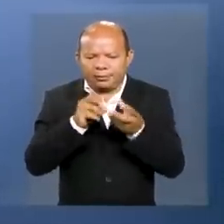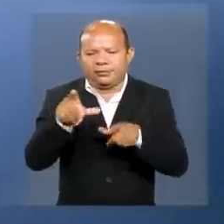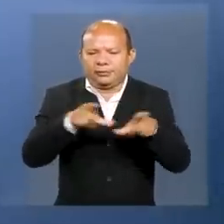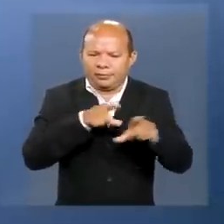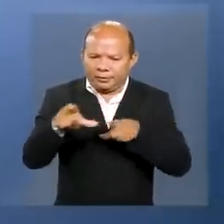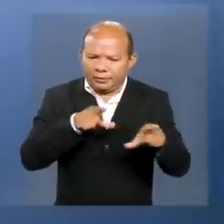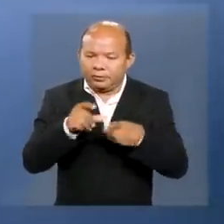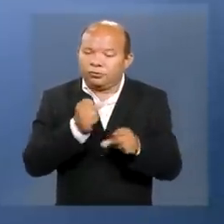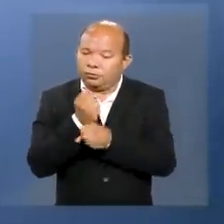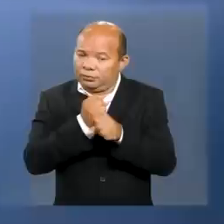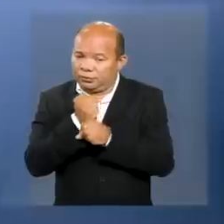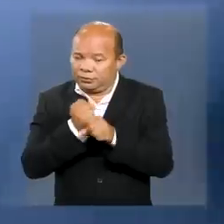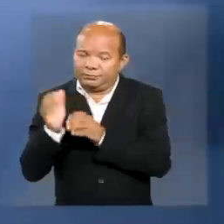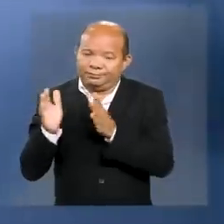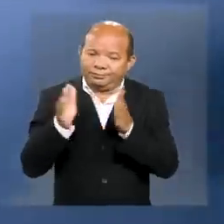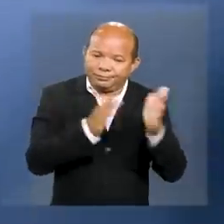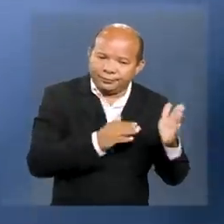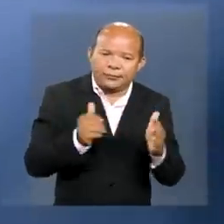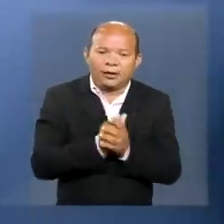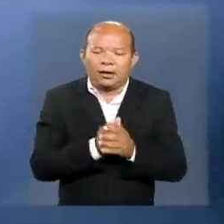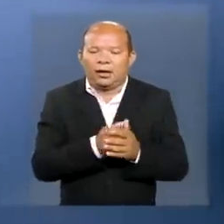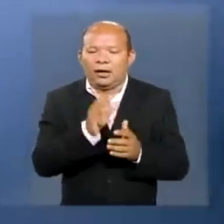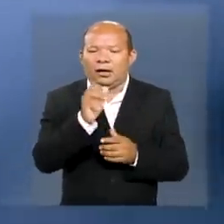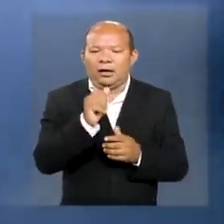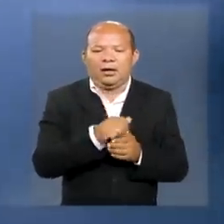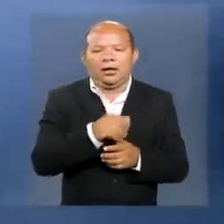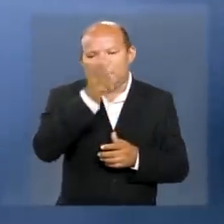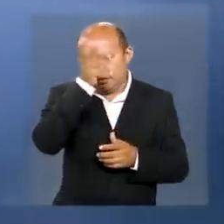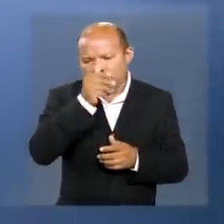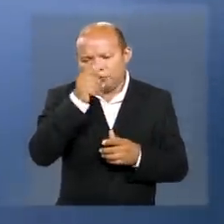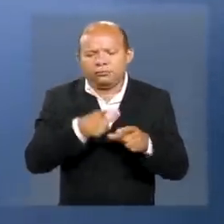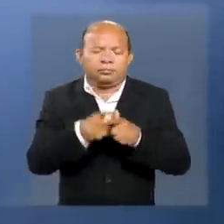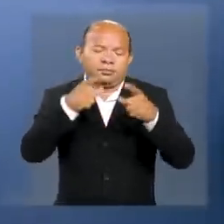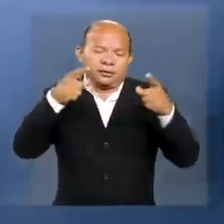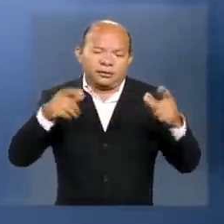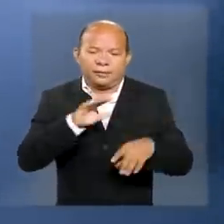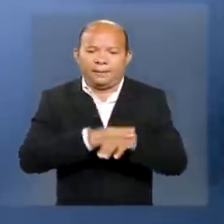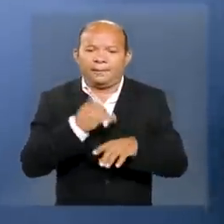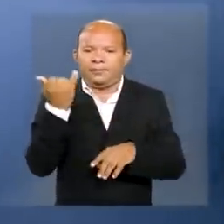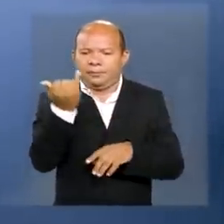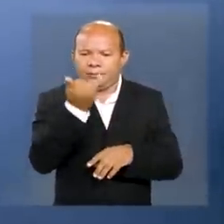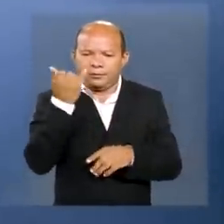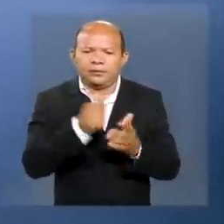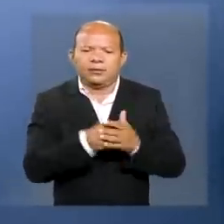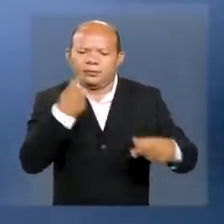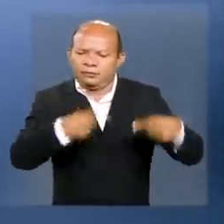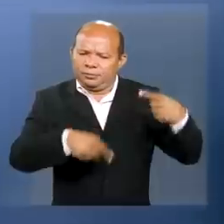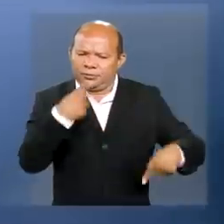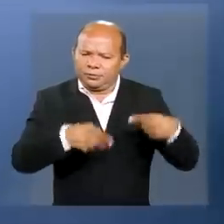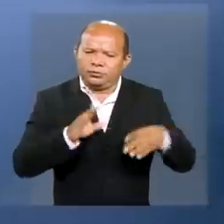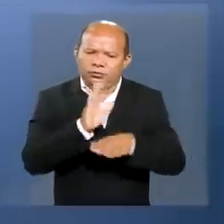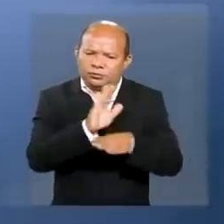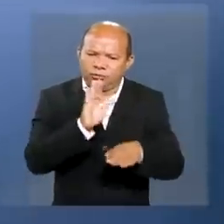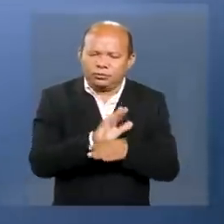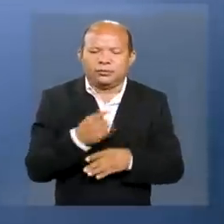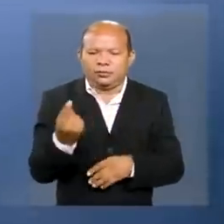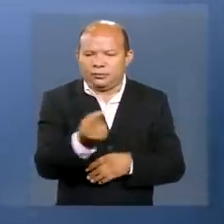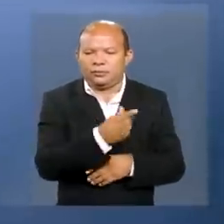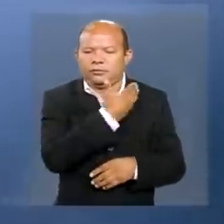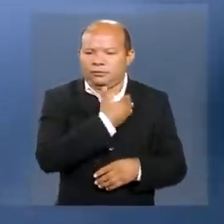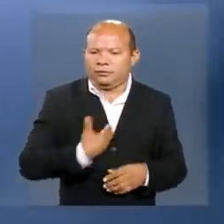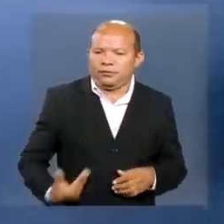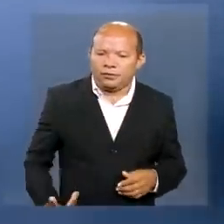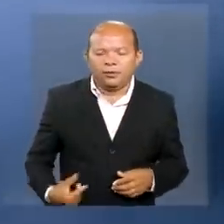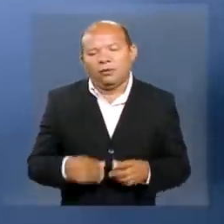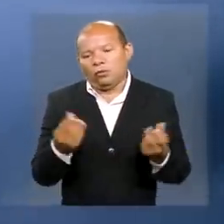trabalhado durante o nosso governo. A avicultura, investimento de grande importância, política tributária justa no nosso governo.